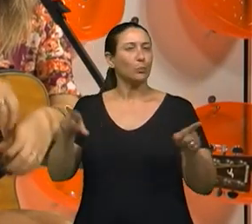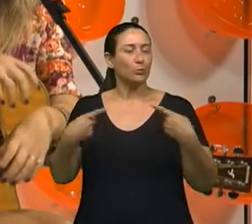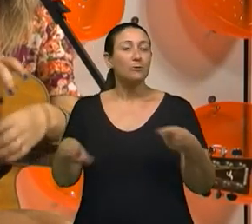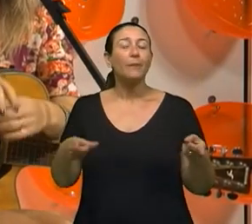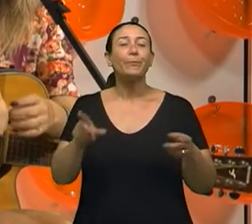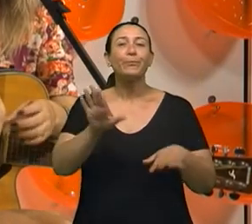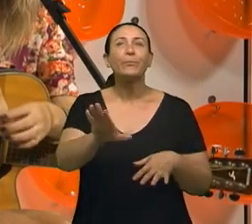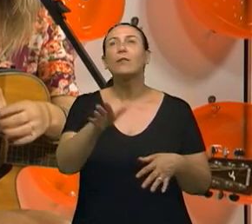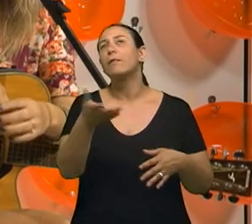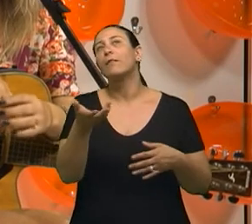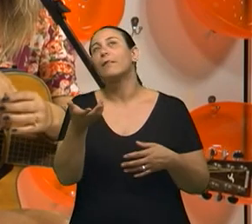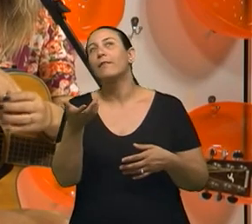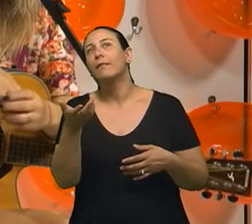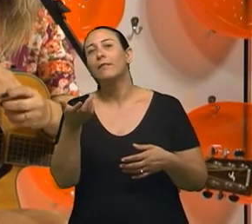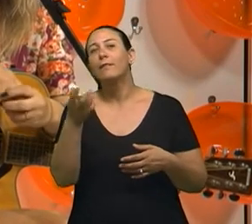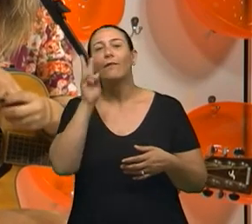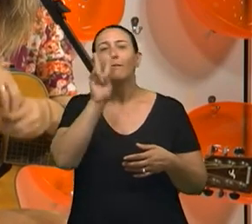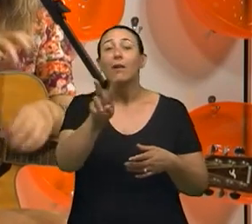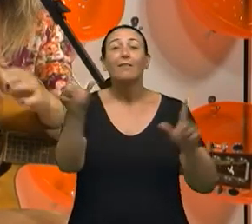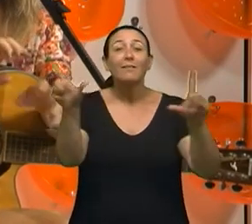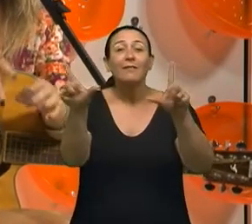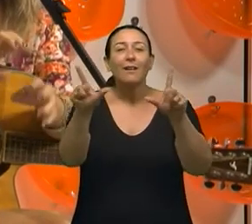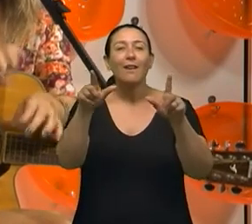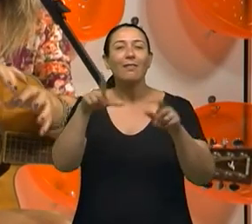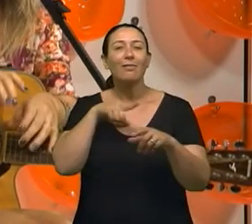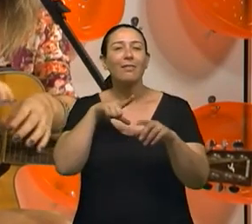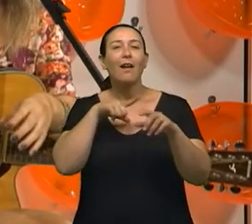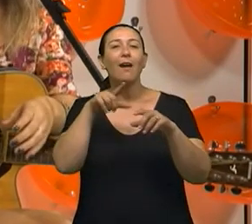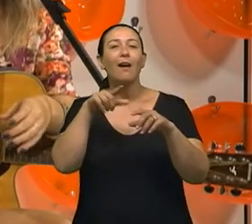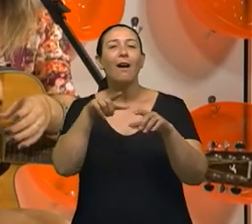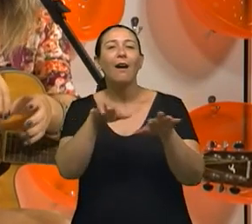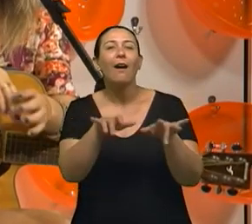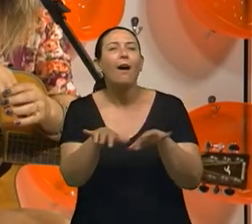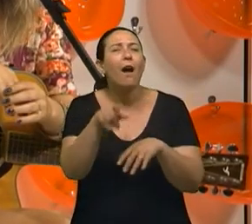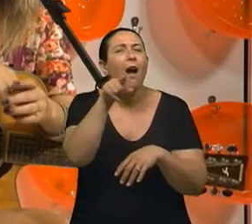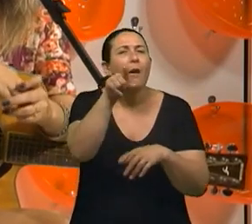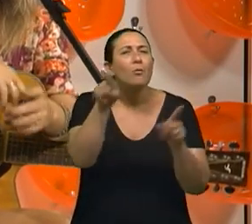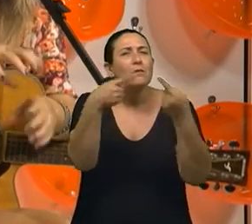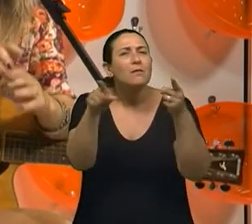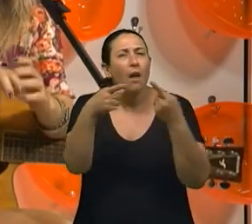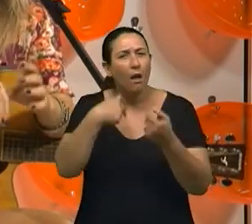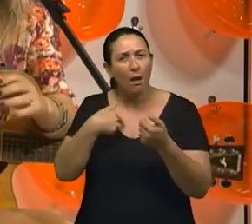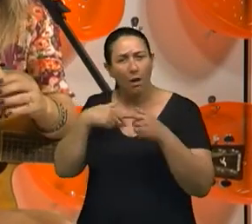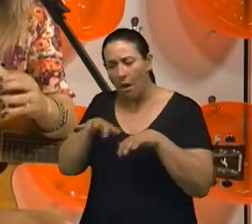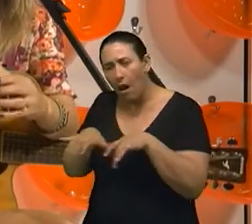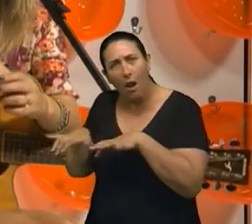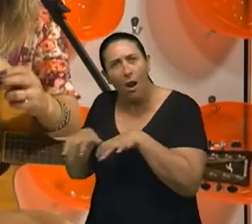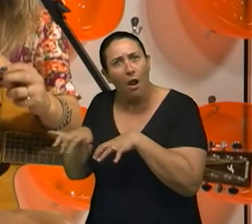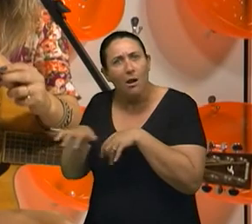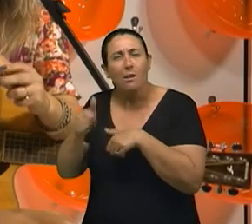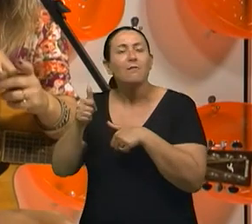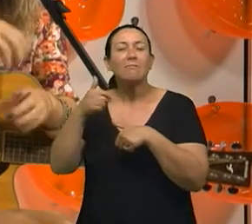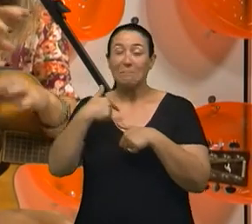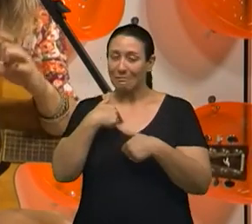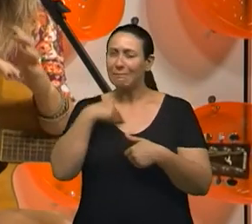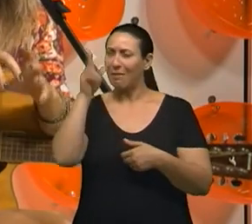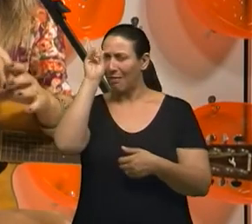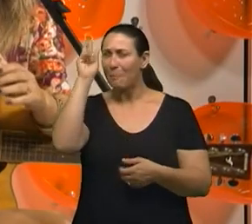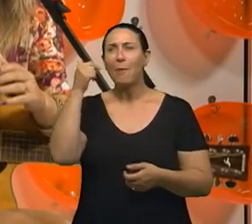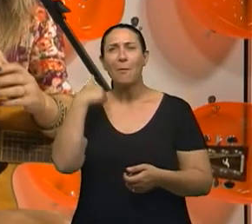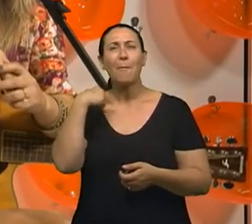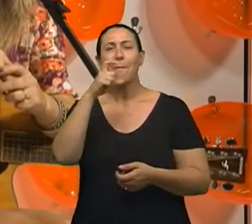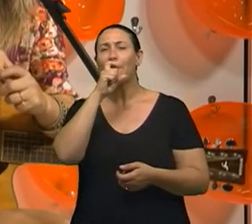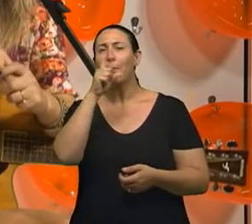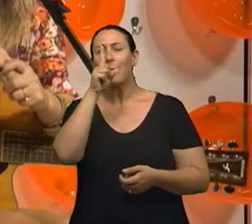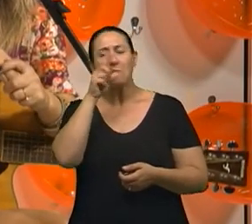Tipo, aquela coisa de assistir propaganda de TV e tentar reproduzir no pianinho. Sabe? Essas coisas que os pais vão identificando que a criança tem a tendência